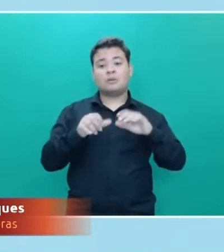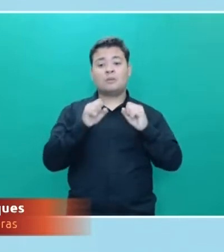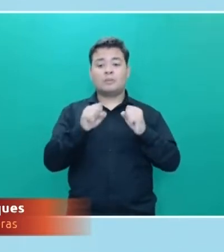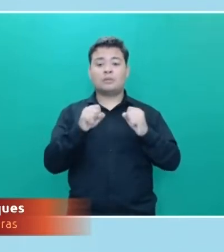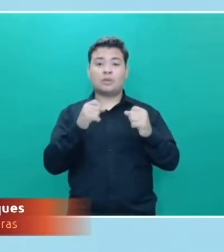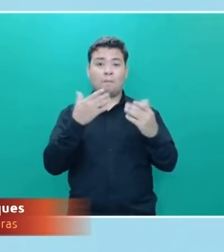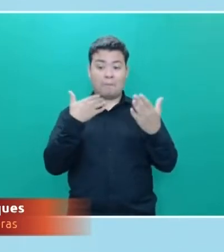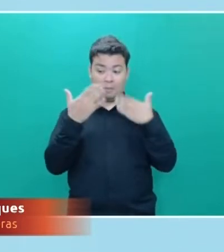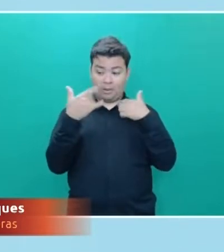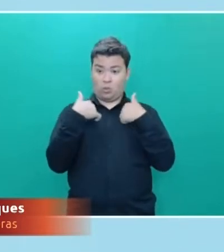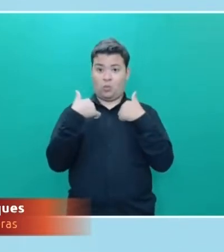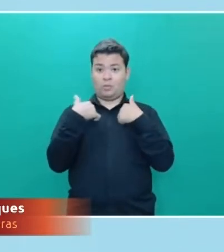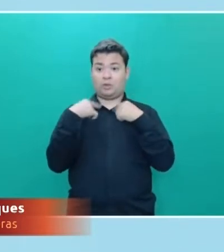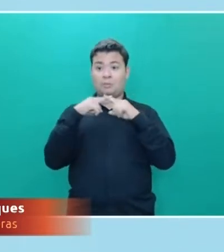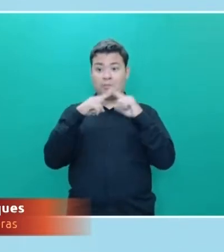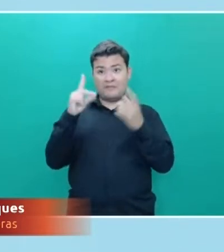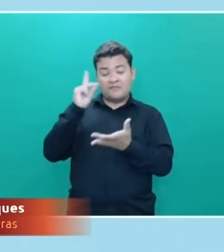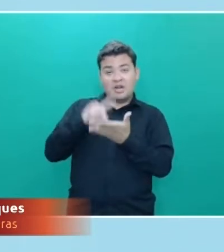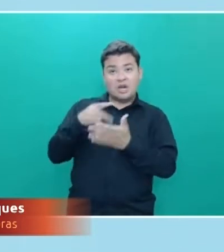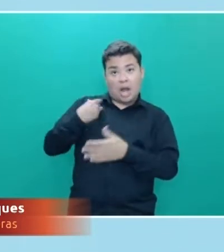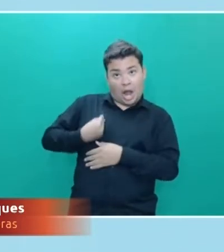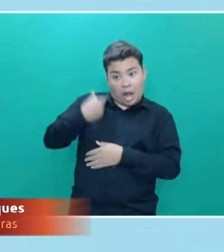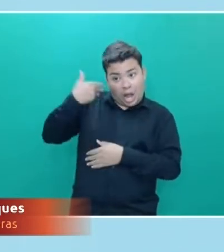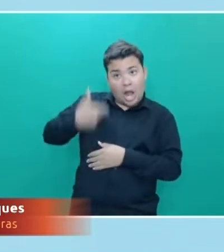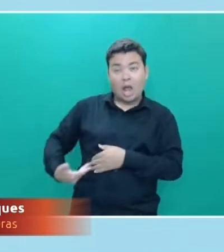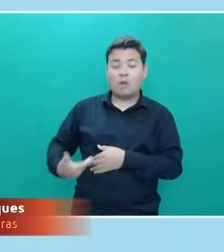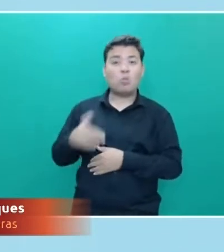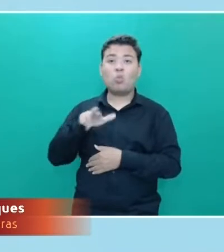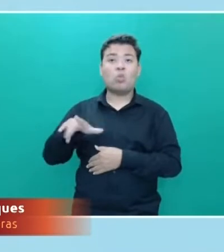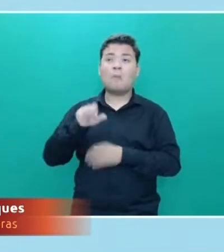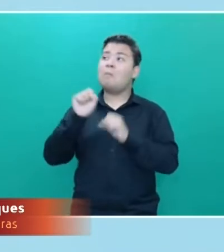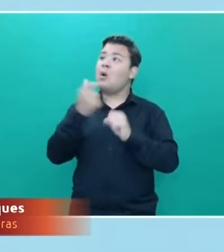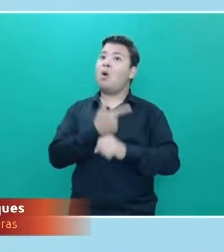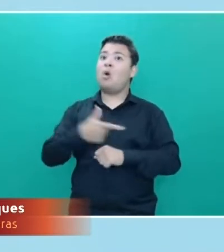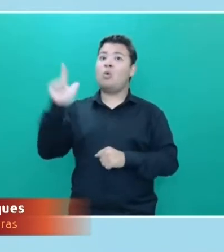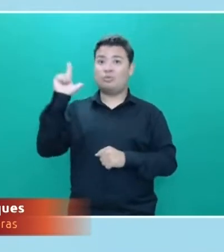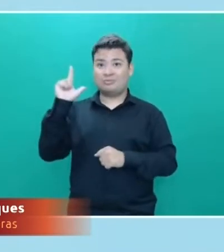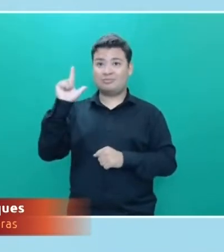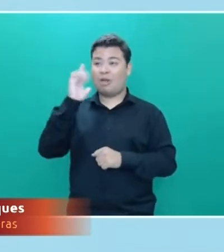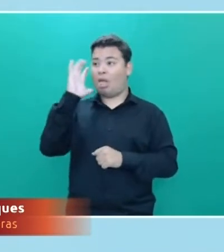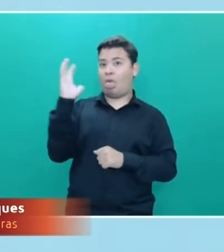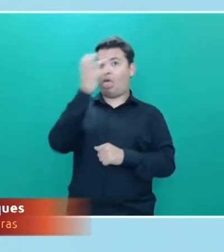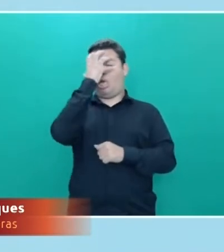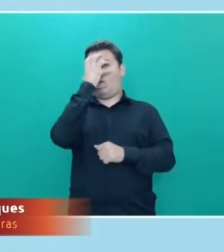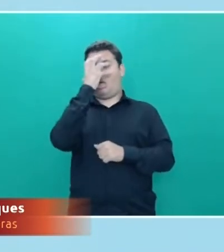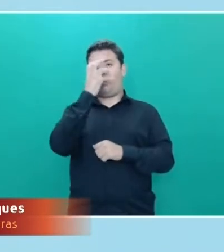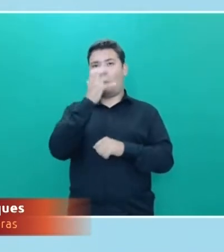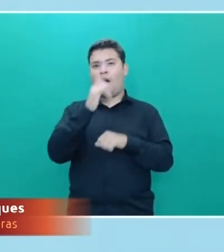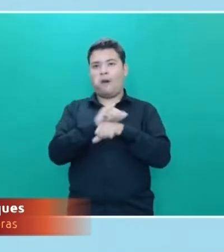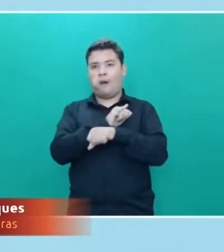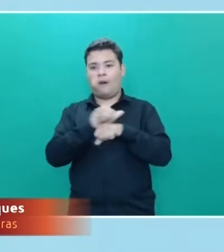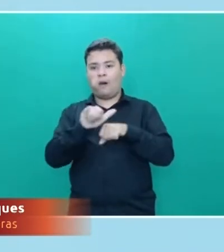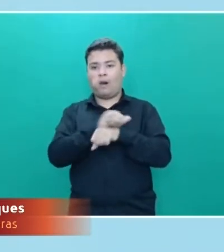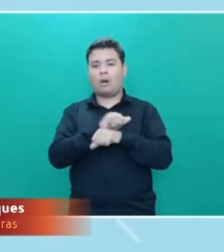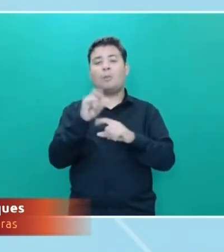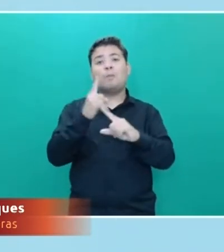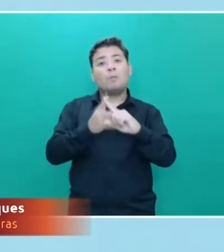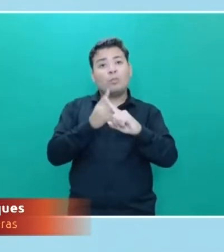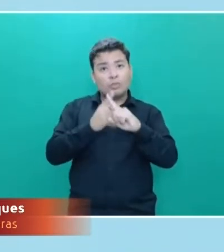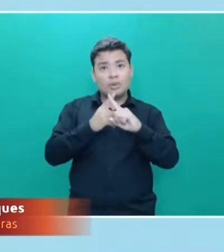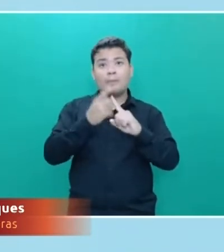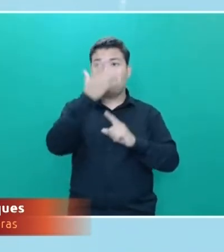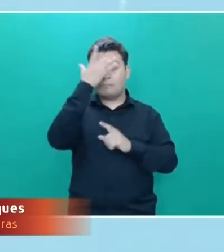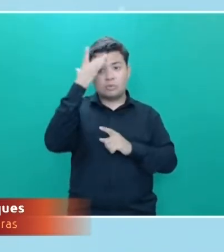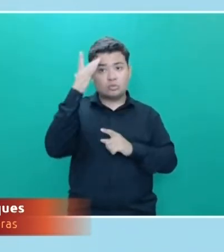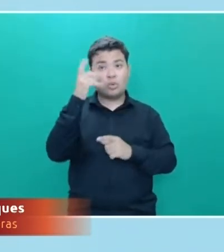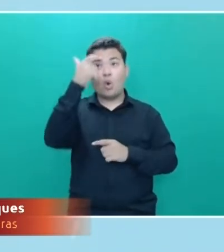e não ser eu quem estou falando. Porque a deepfake tem um condão de trocar até o rosto da pessoa